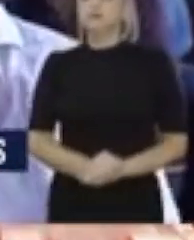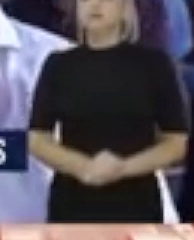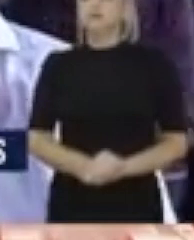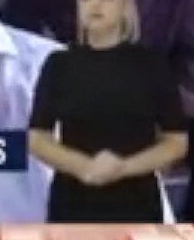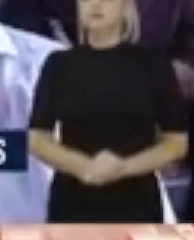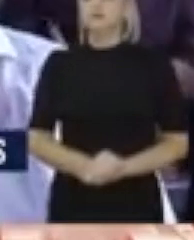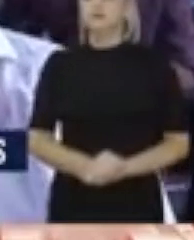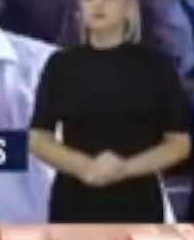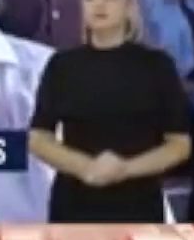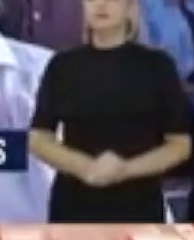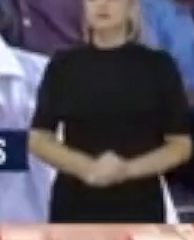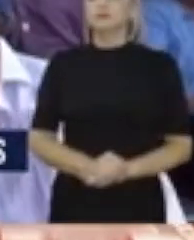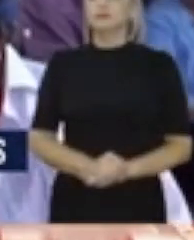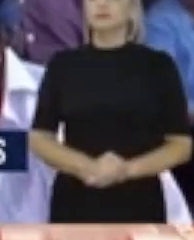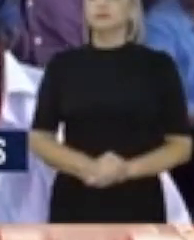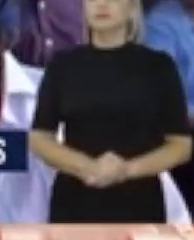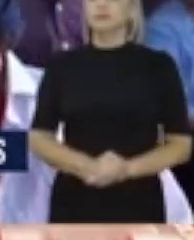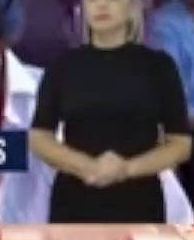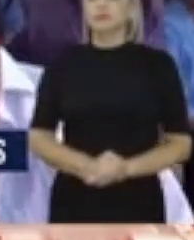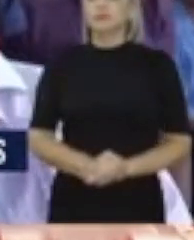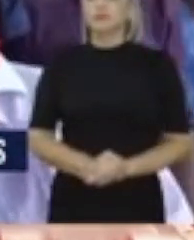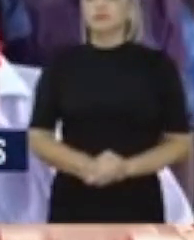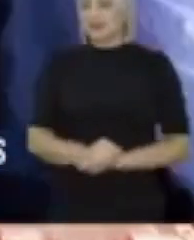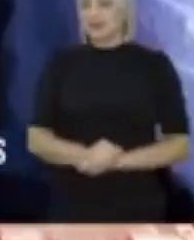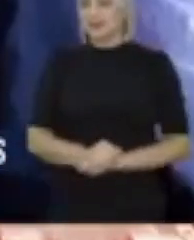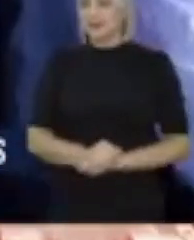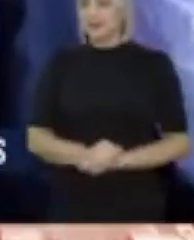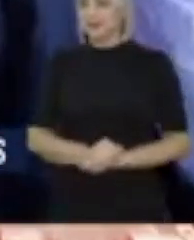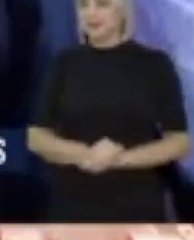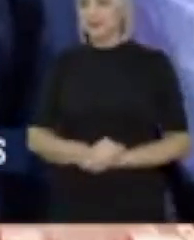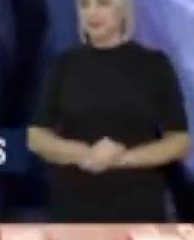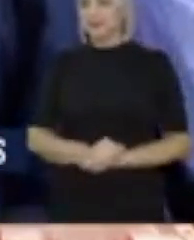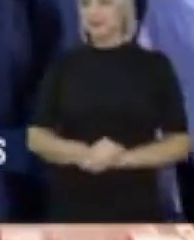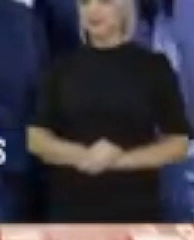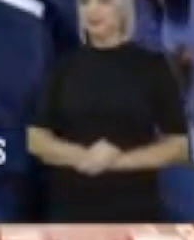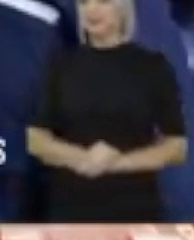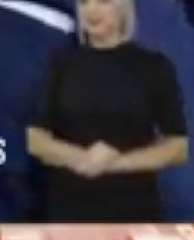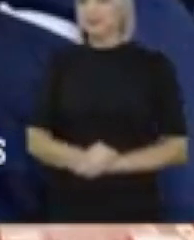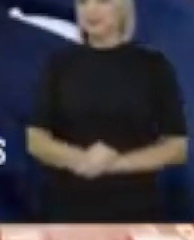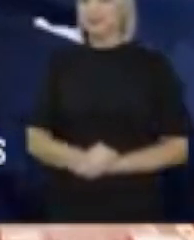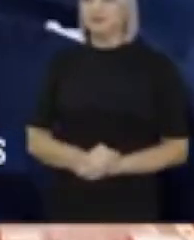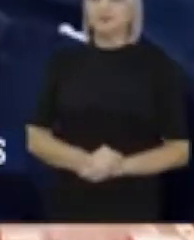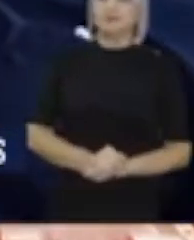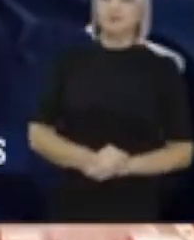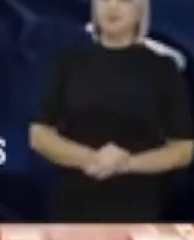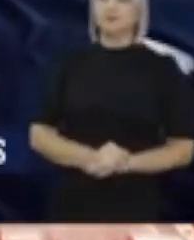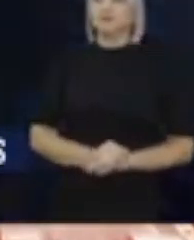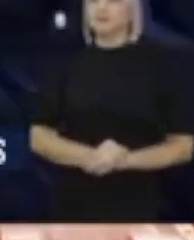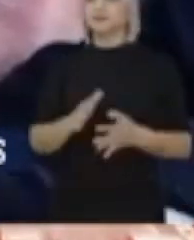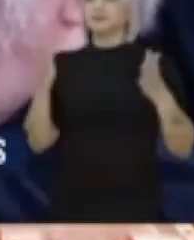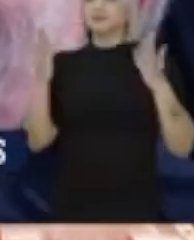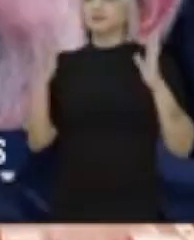constatação da direção da campanha petista de que, e isso ficou muito evidente com aquele movimento de artistas incentivando que a